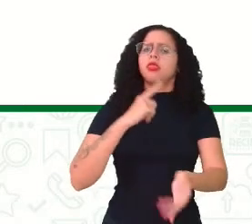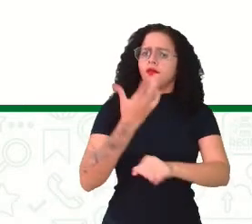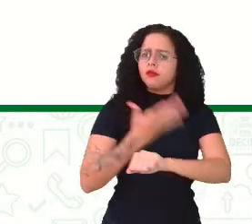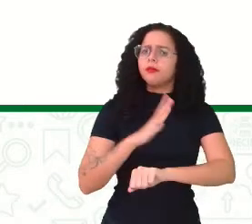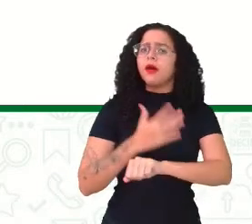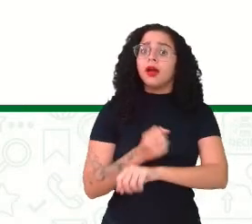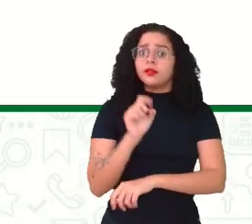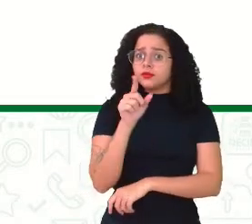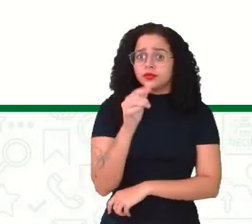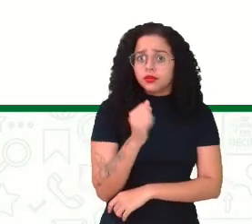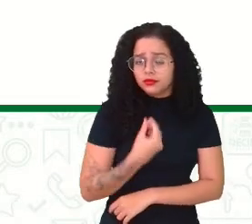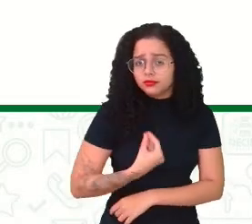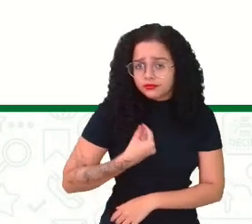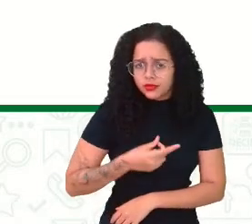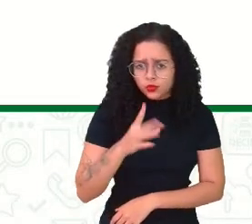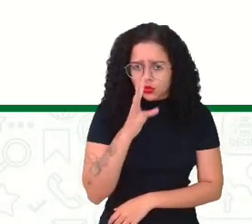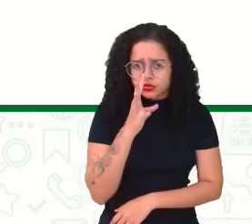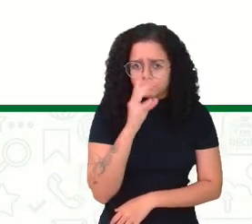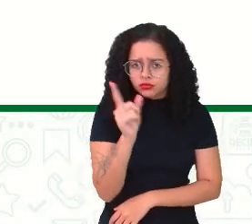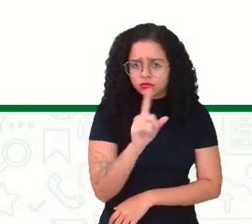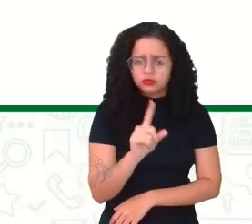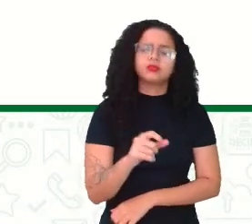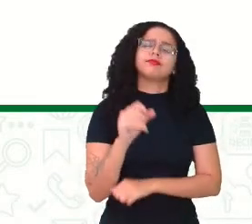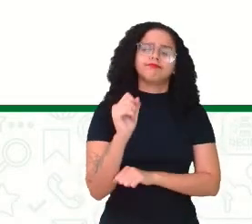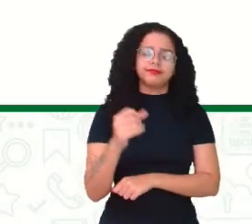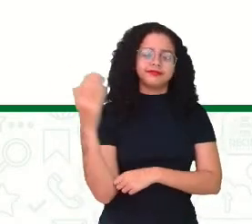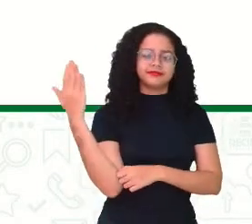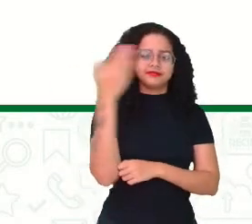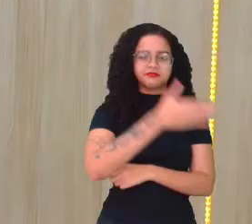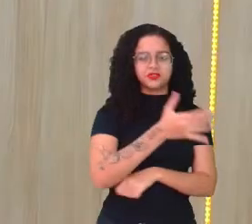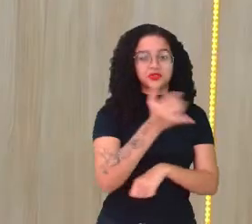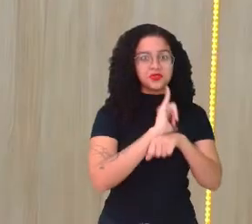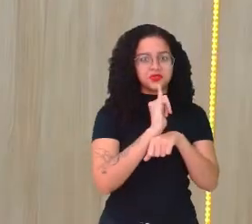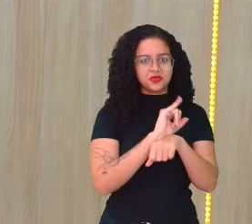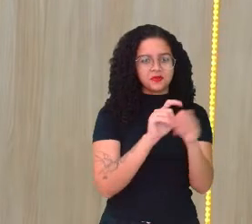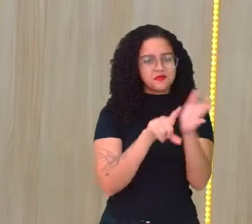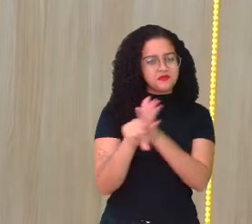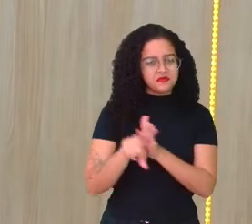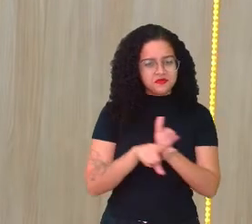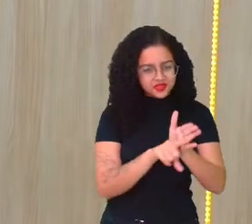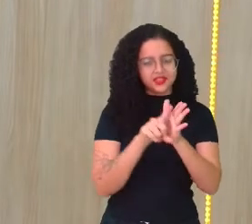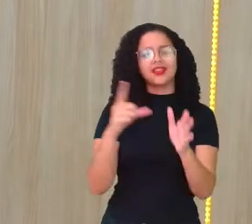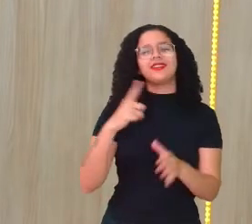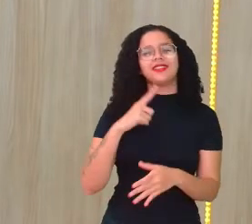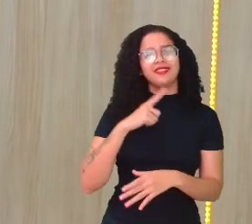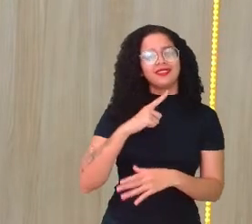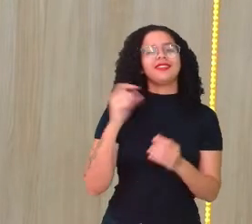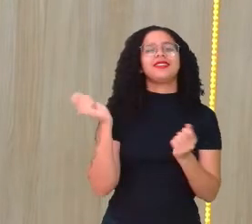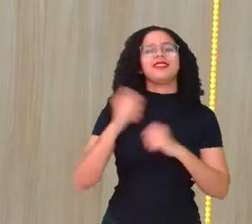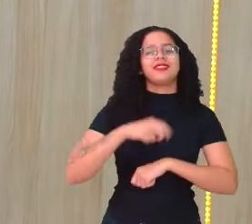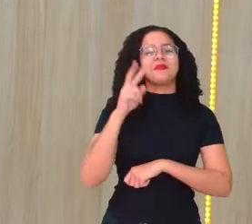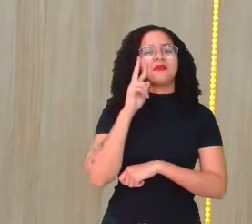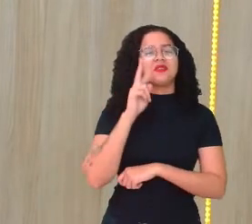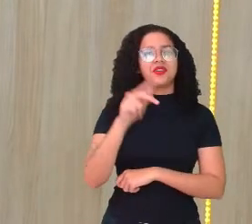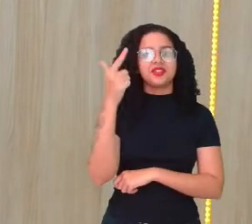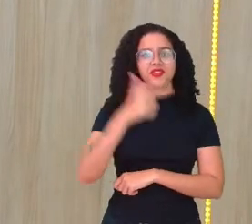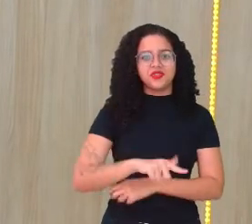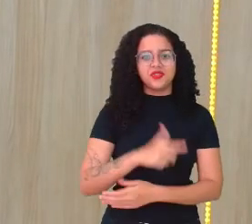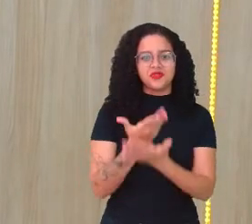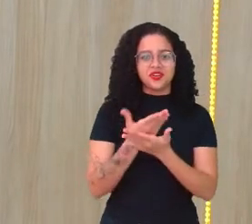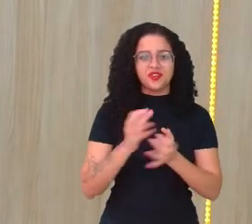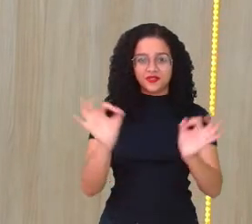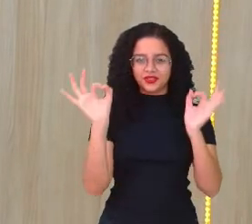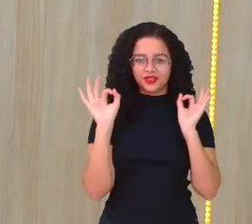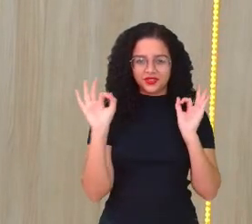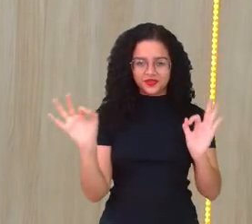aí e não viu essa aula passada, bota lá no YouTube, né? Que aí você tem a chance de rever essa aula, que foi